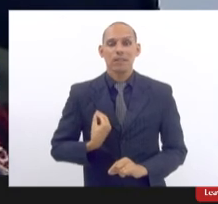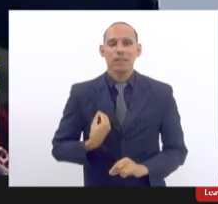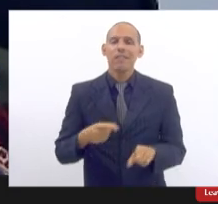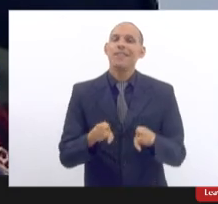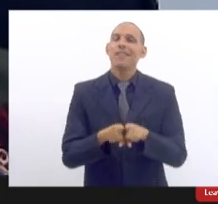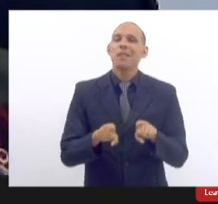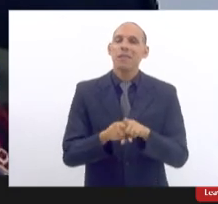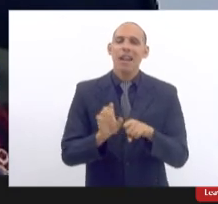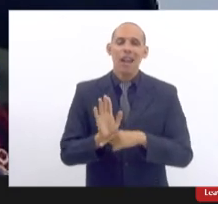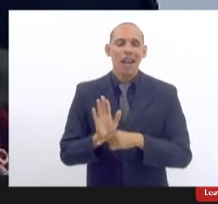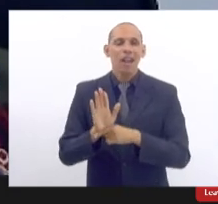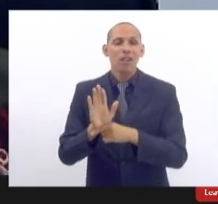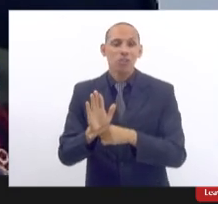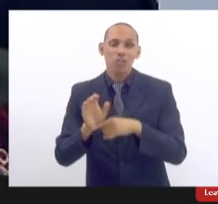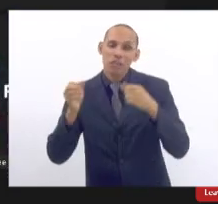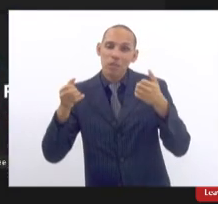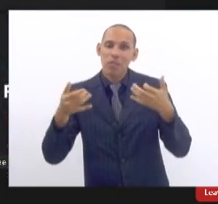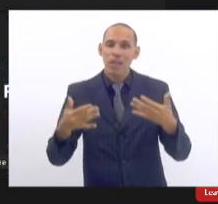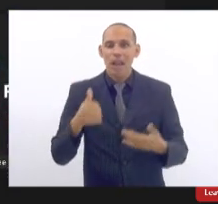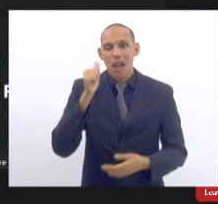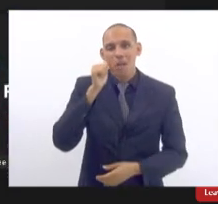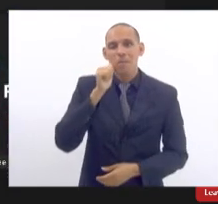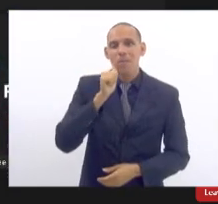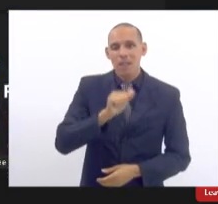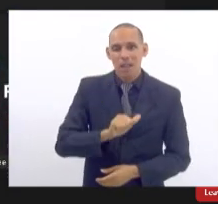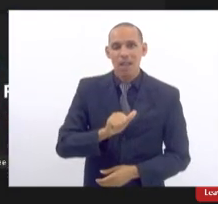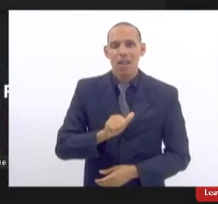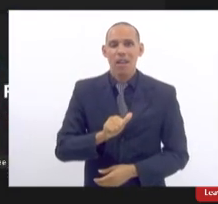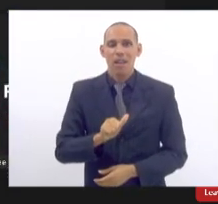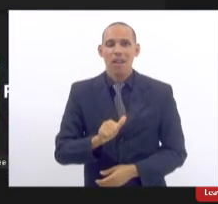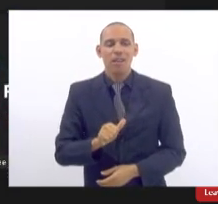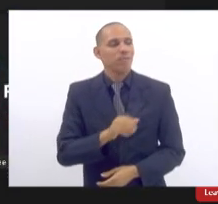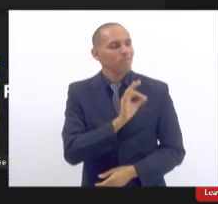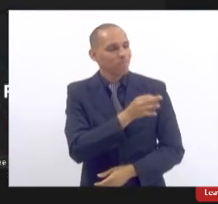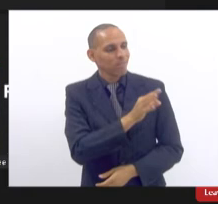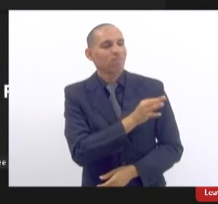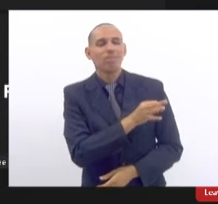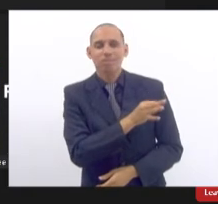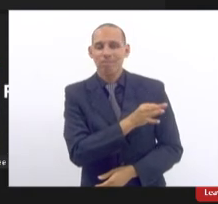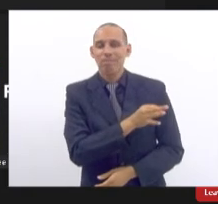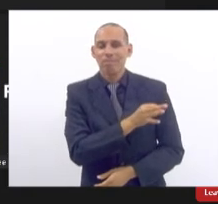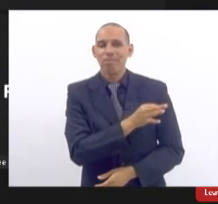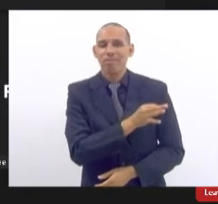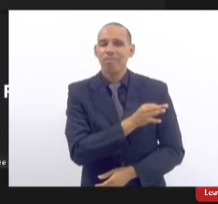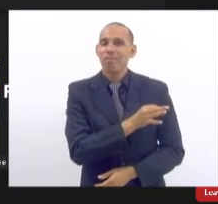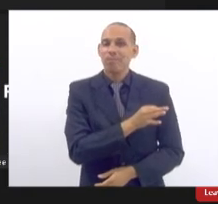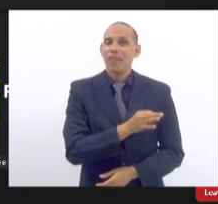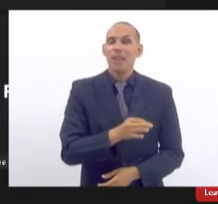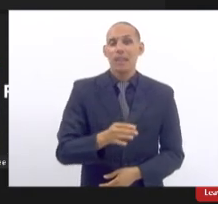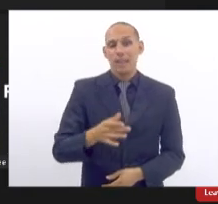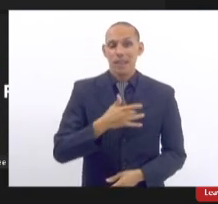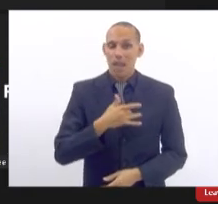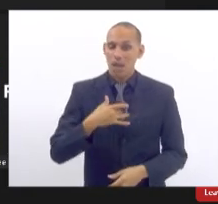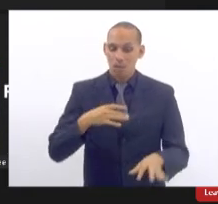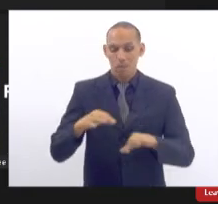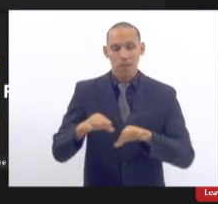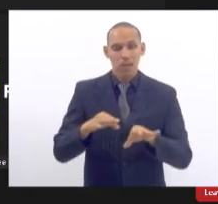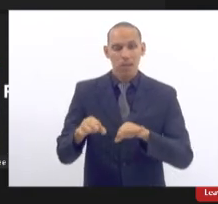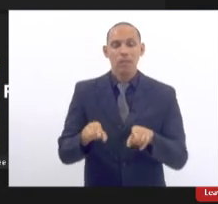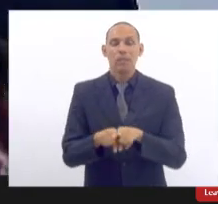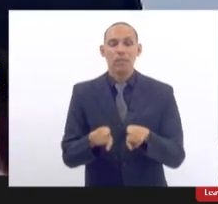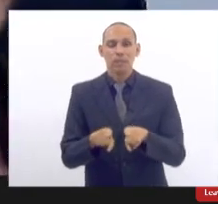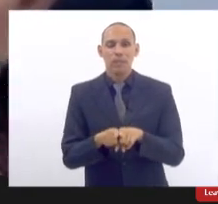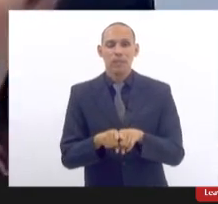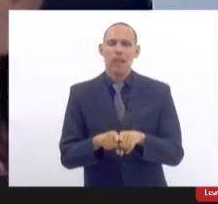ajuda a justificar a mulher poder aprovar a cirurgia exatamente o próprio plano de saúde ele